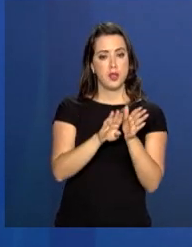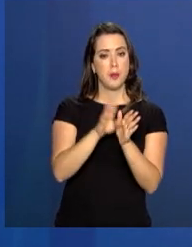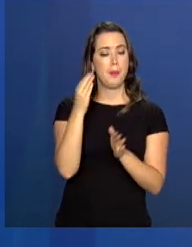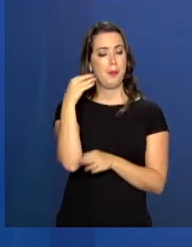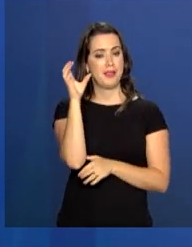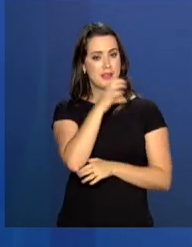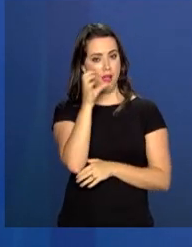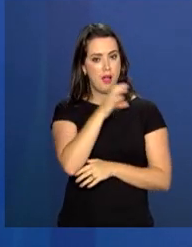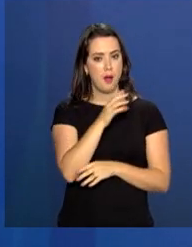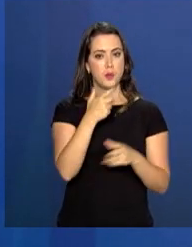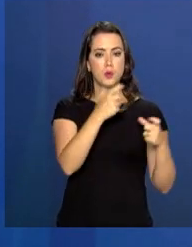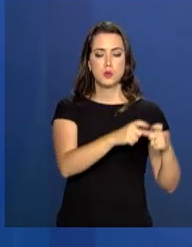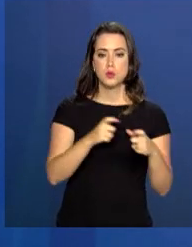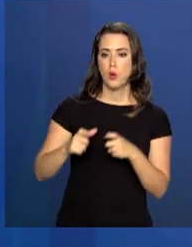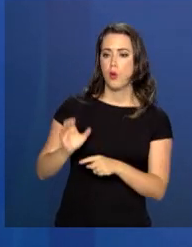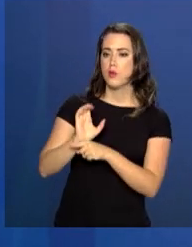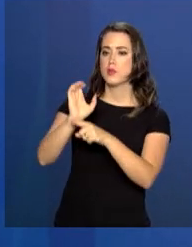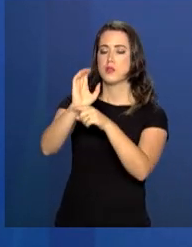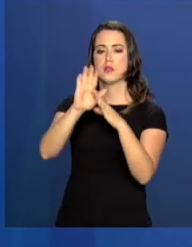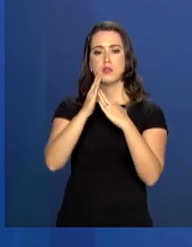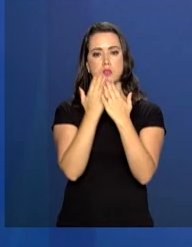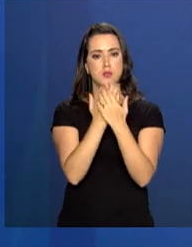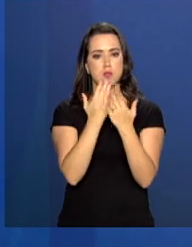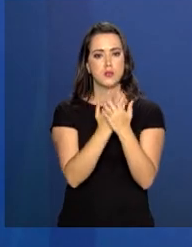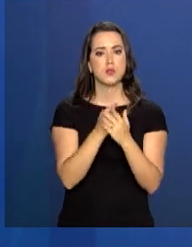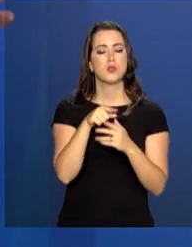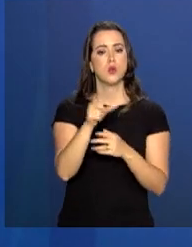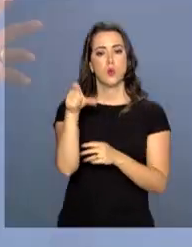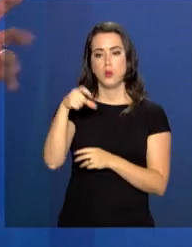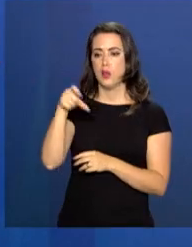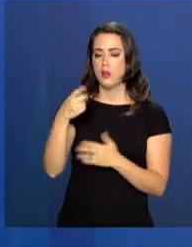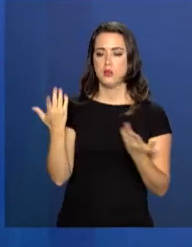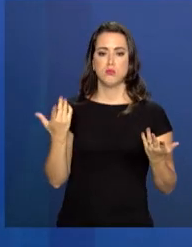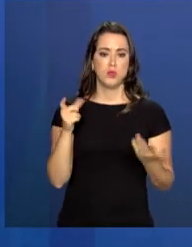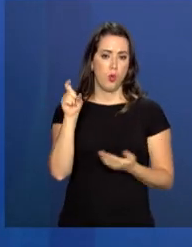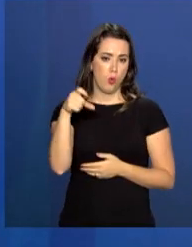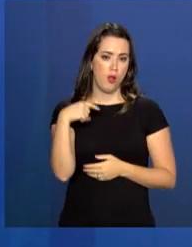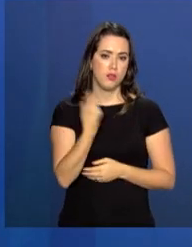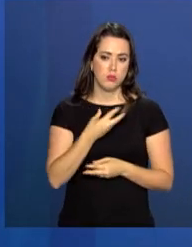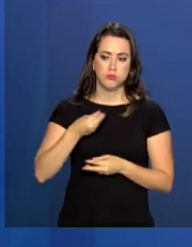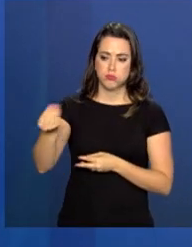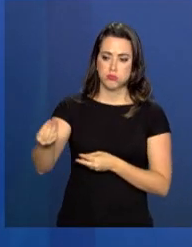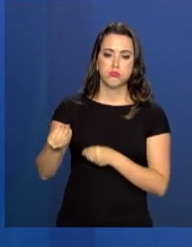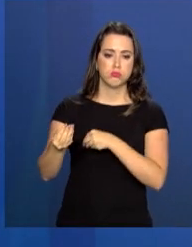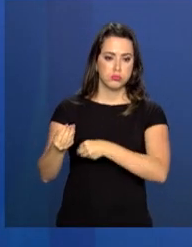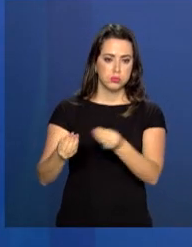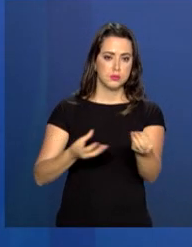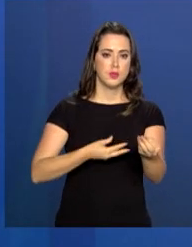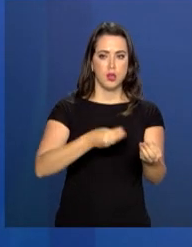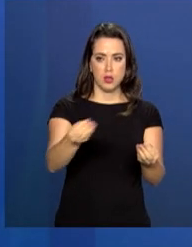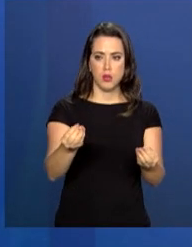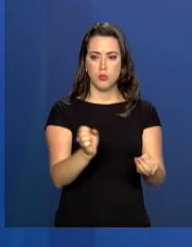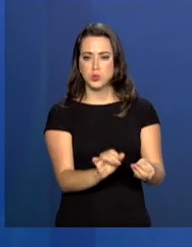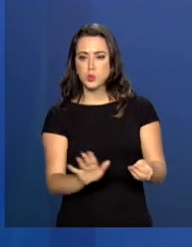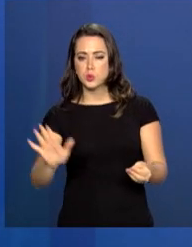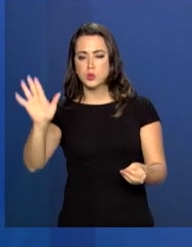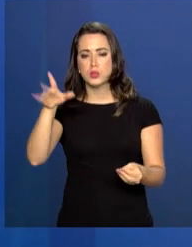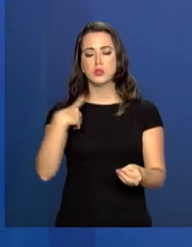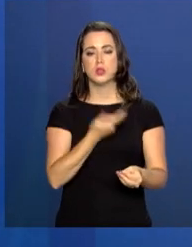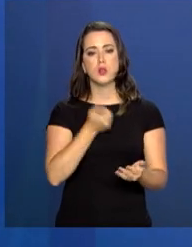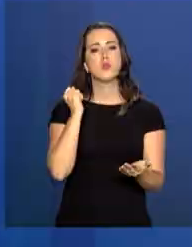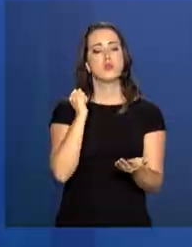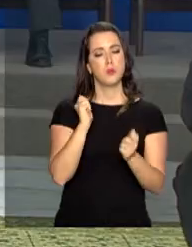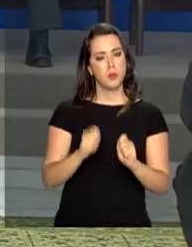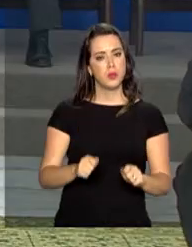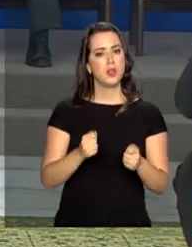aos estados, às escolas, com o cartão. Com o cartão que nós distribuímos, não é? Da merenda, nós podemos